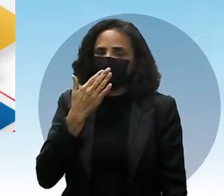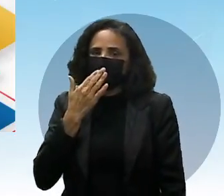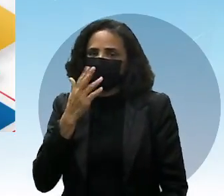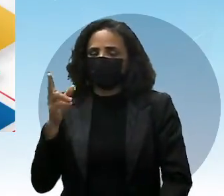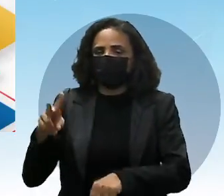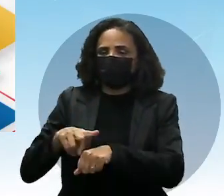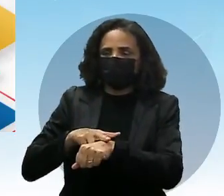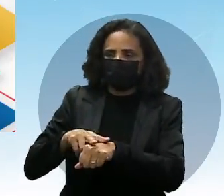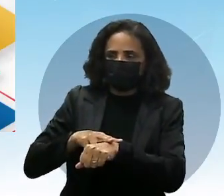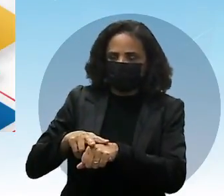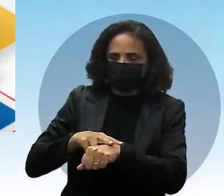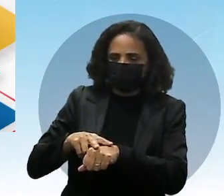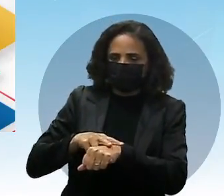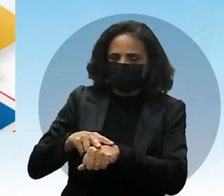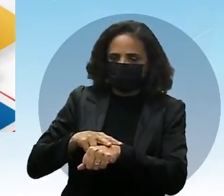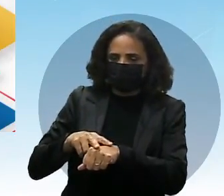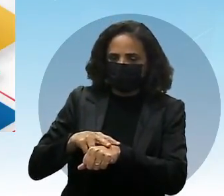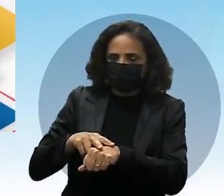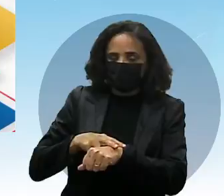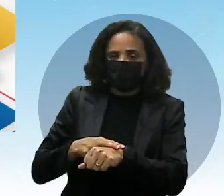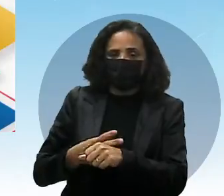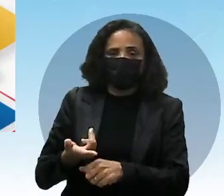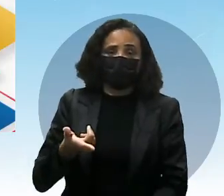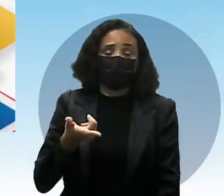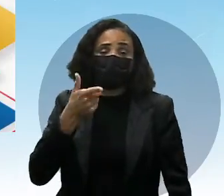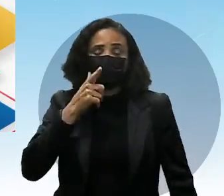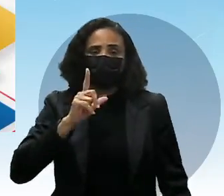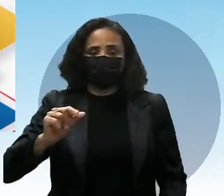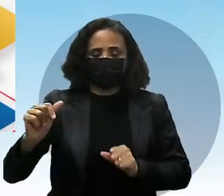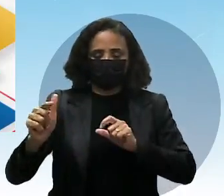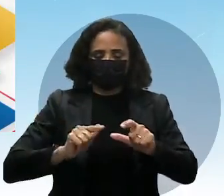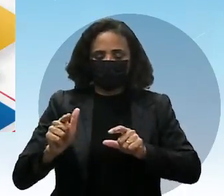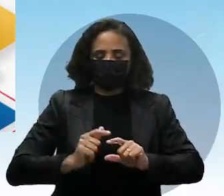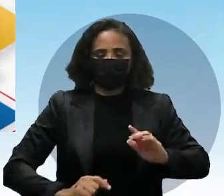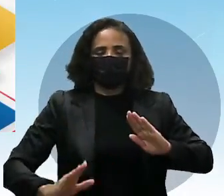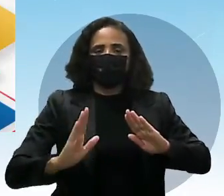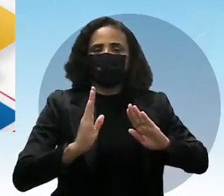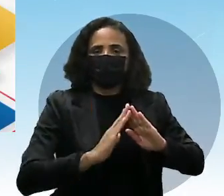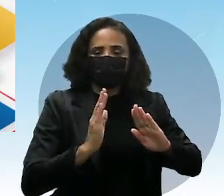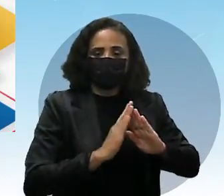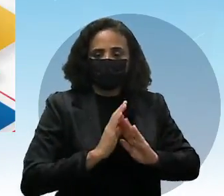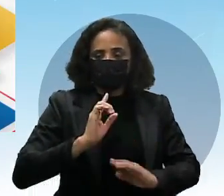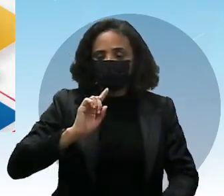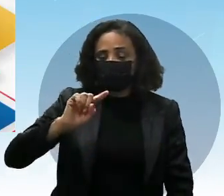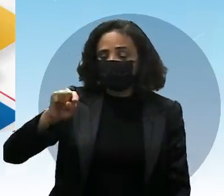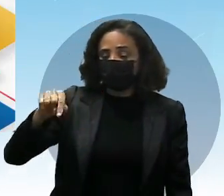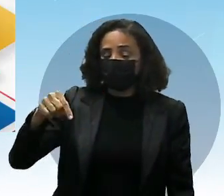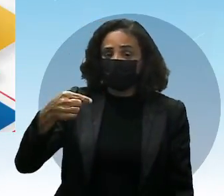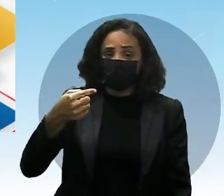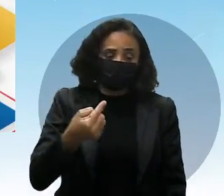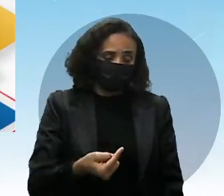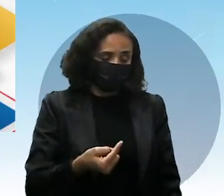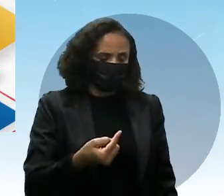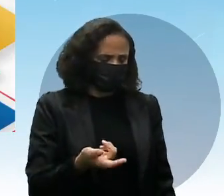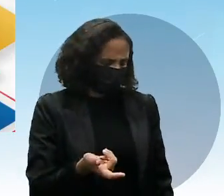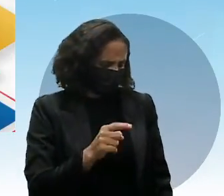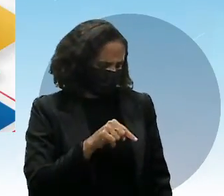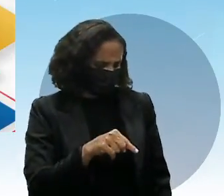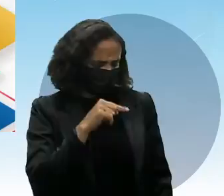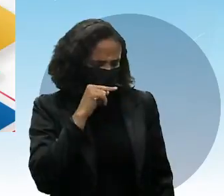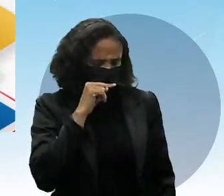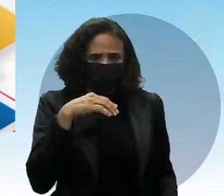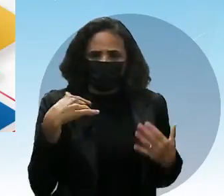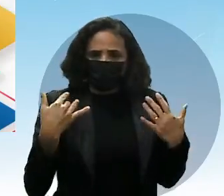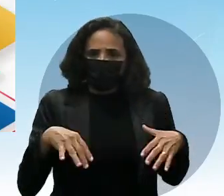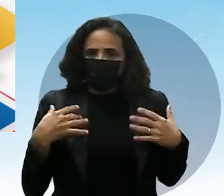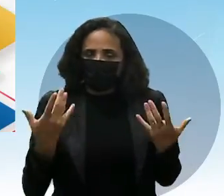verde, ele ganhou a licença para trabalhar em casa. O outro coleguinha, provavelmente com inveja, diz que ele seria uma pessoa inútil,